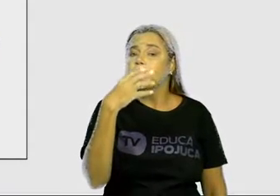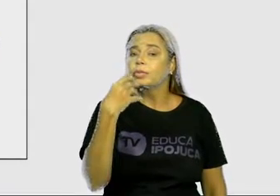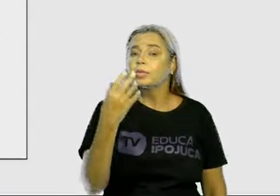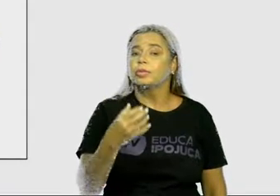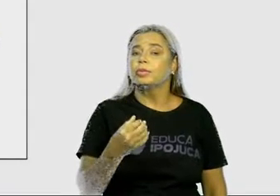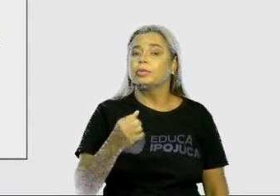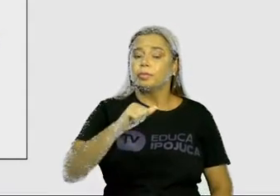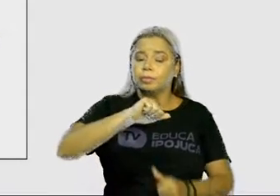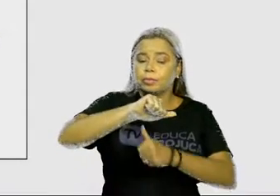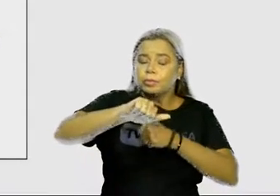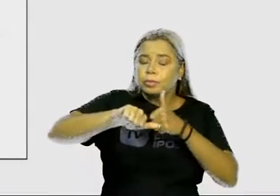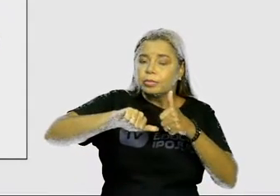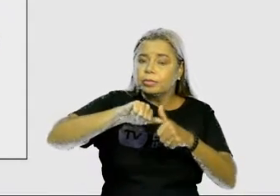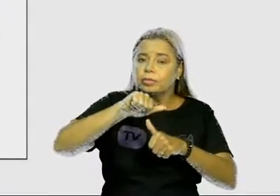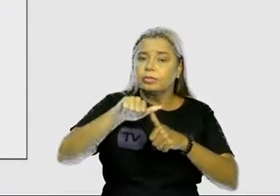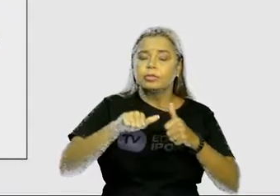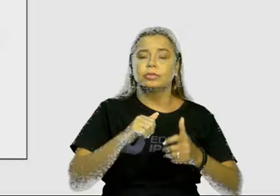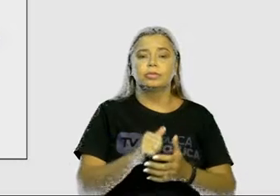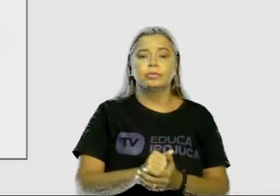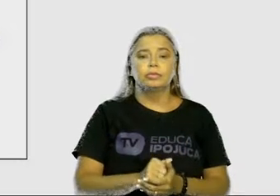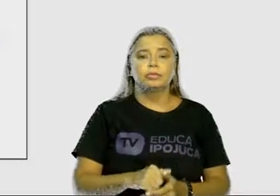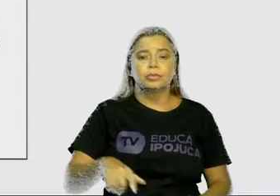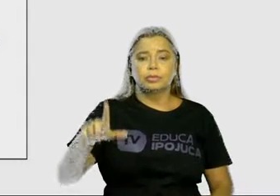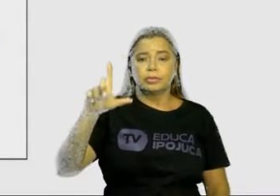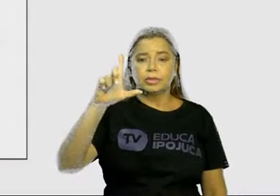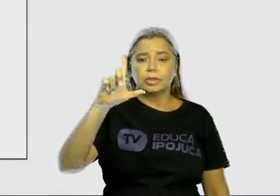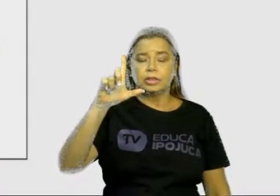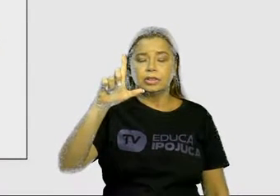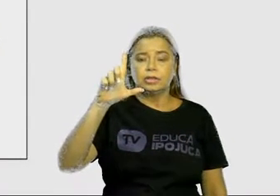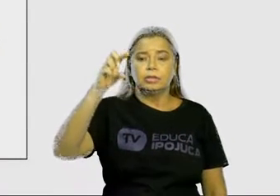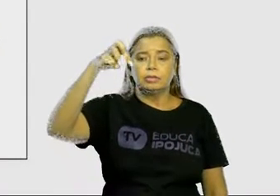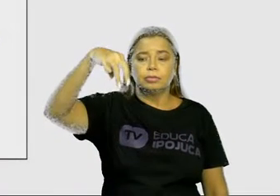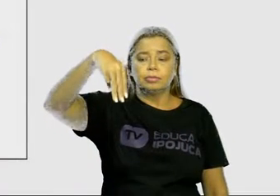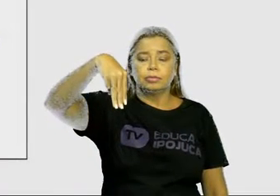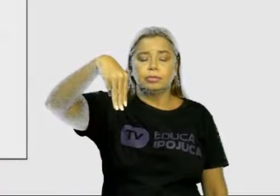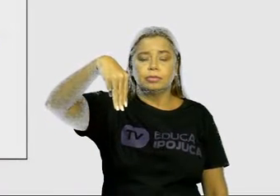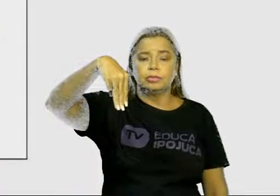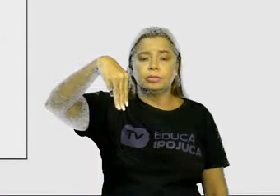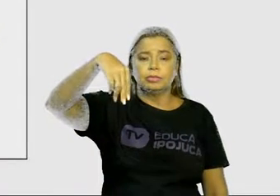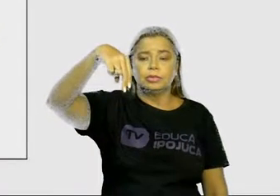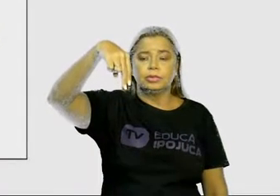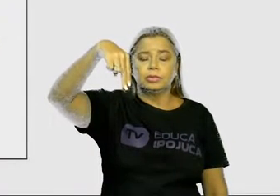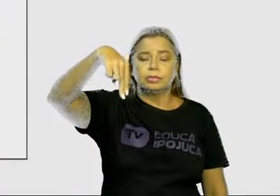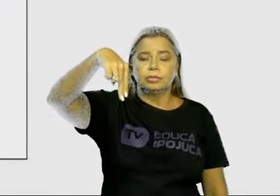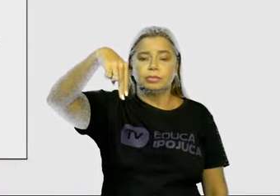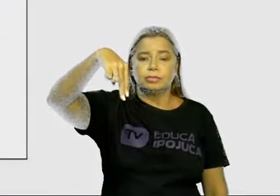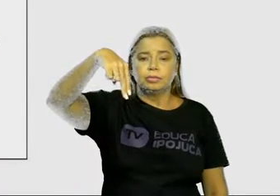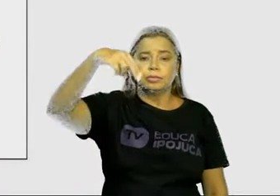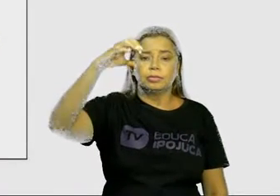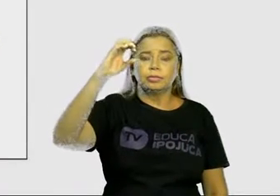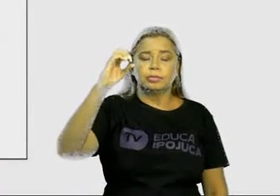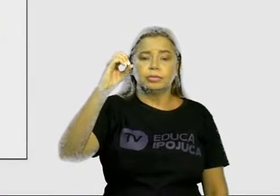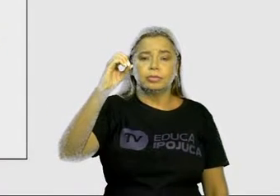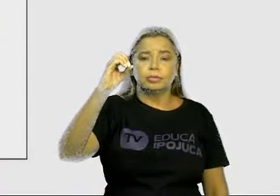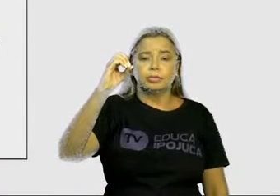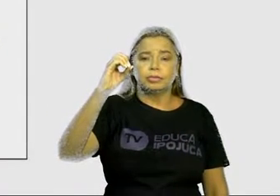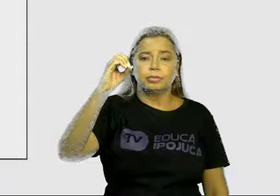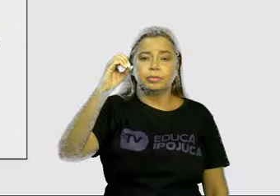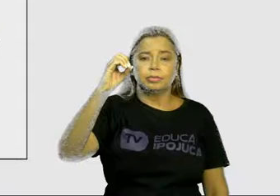K, L, M, N, O,